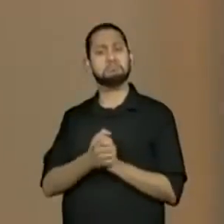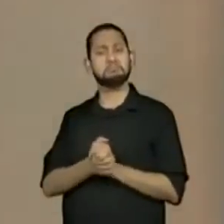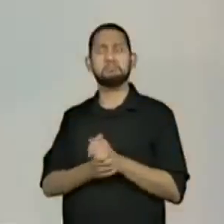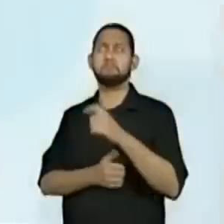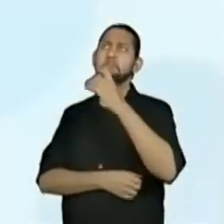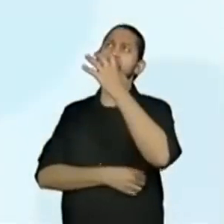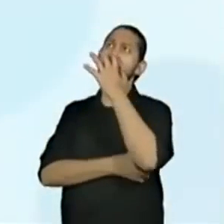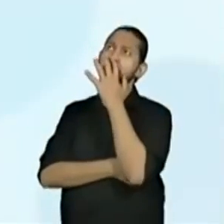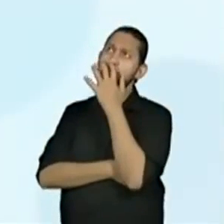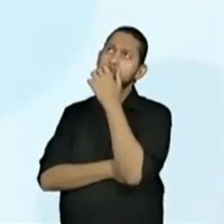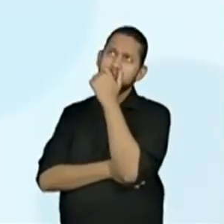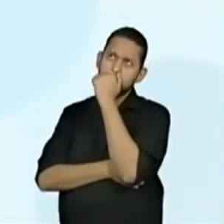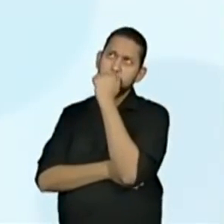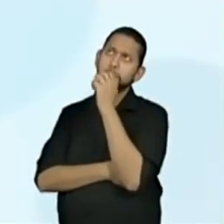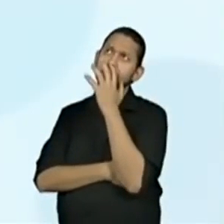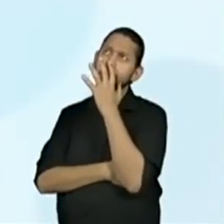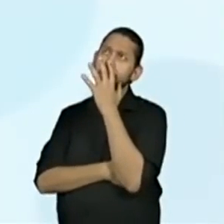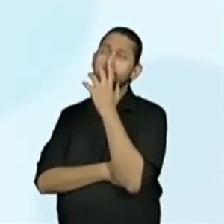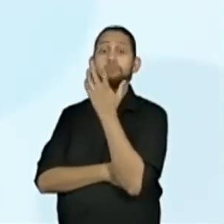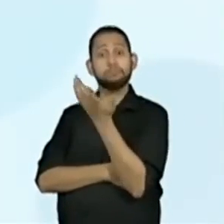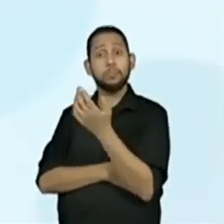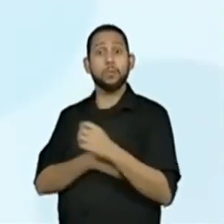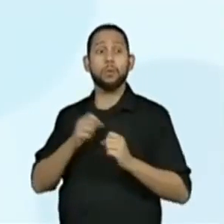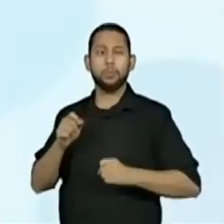Então, posso registrar aqui.